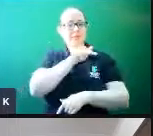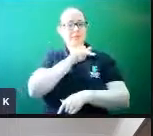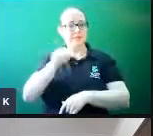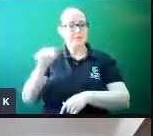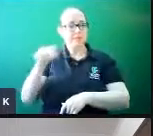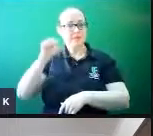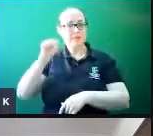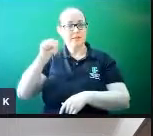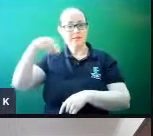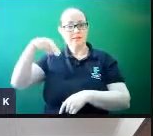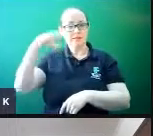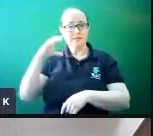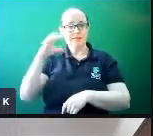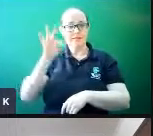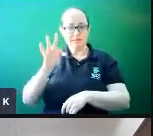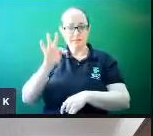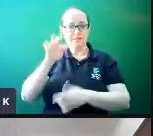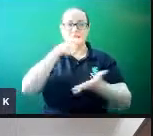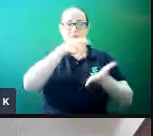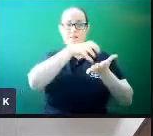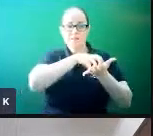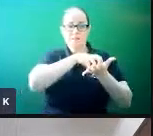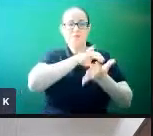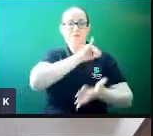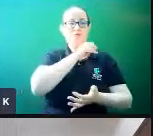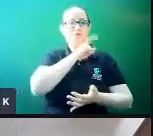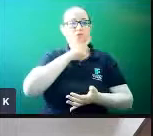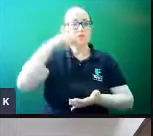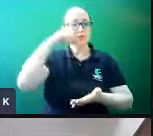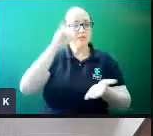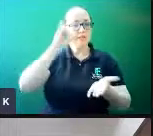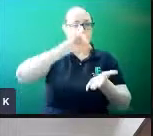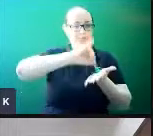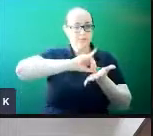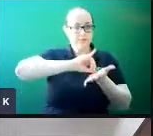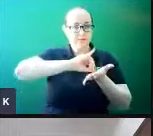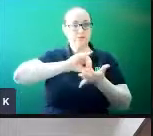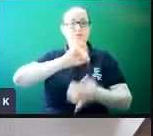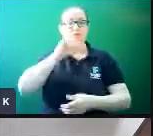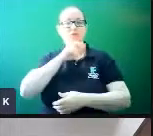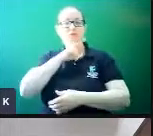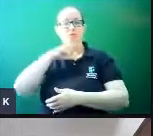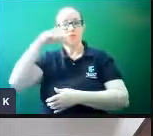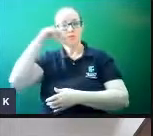Tecnologia Multicampus, campus Jaraguá do Sul, Centre Hall.